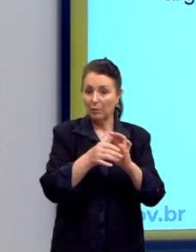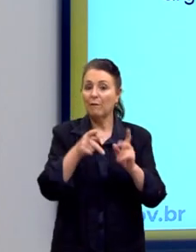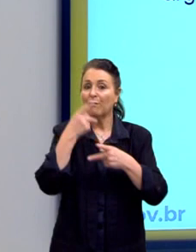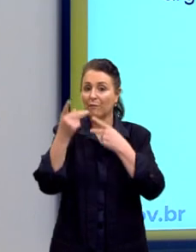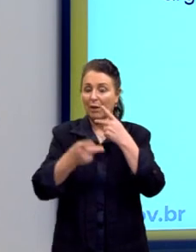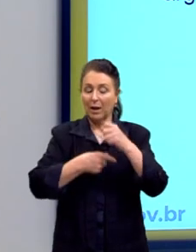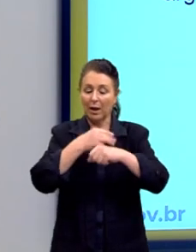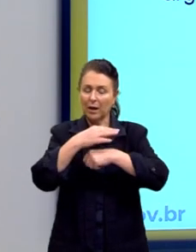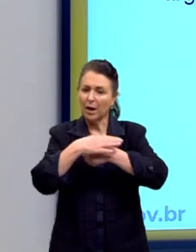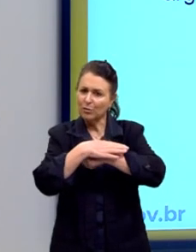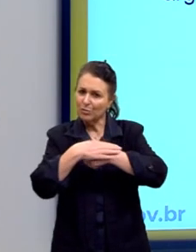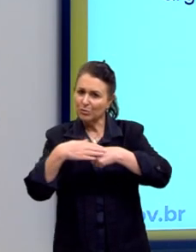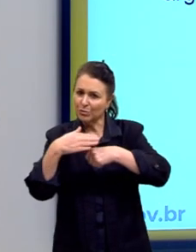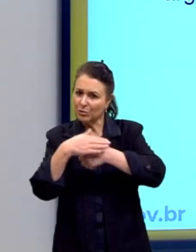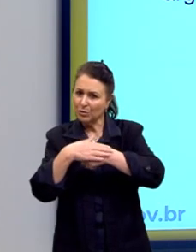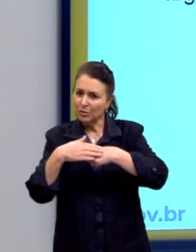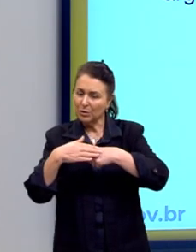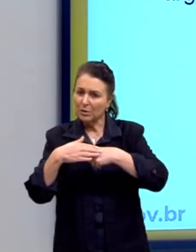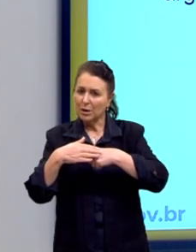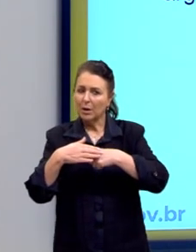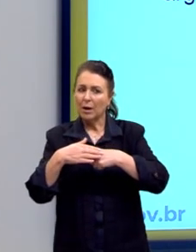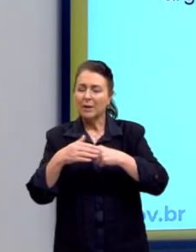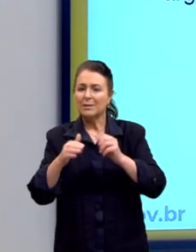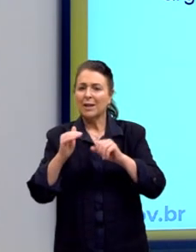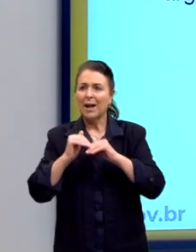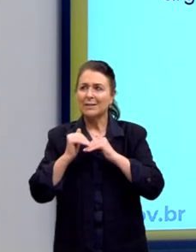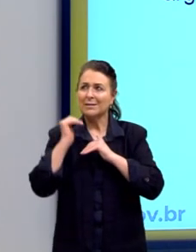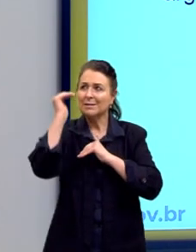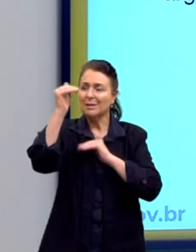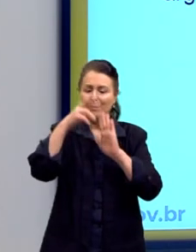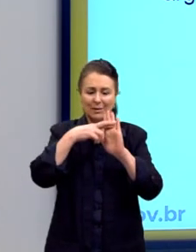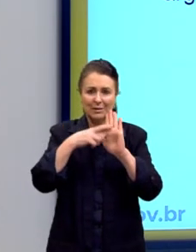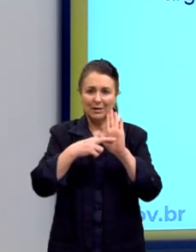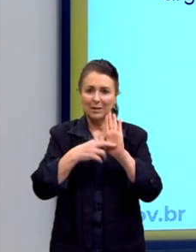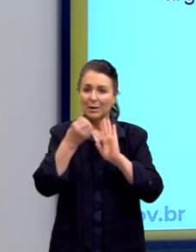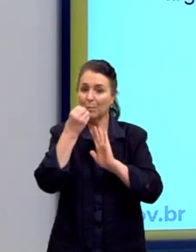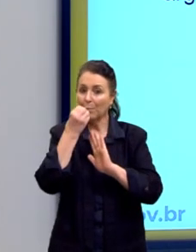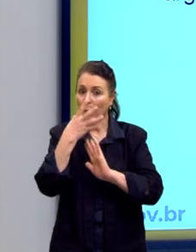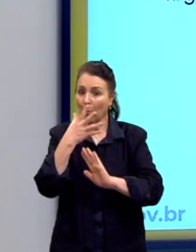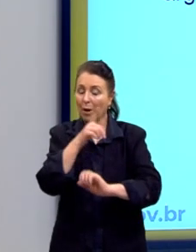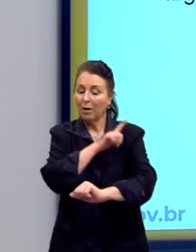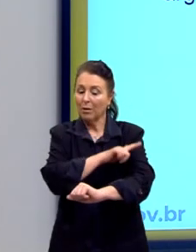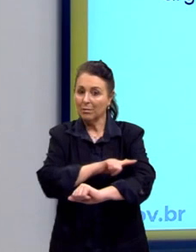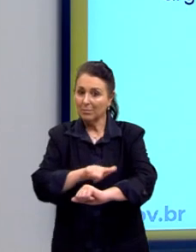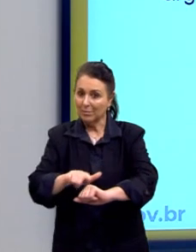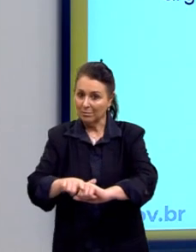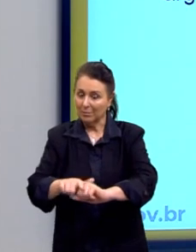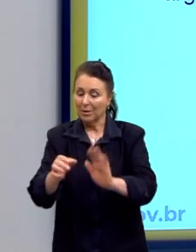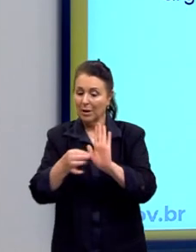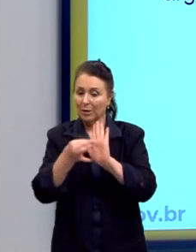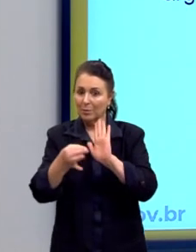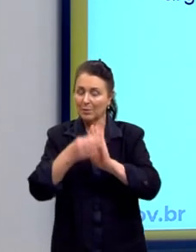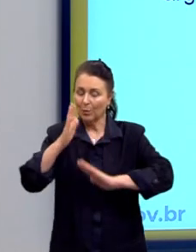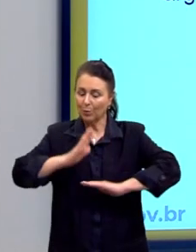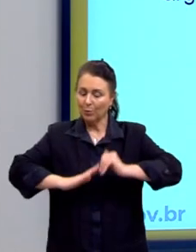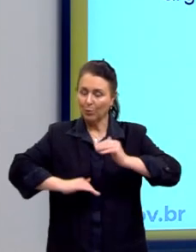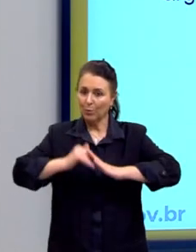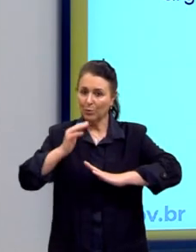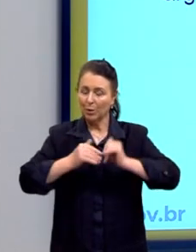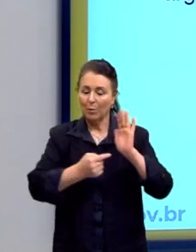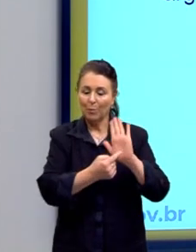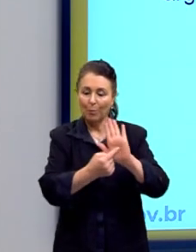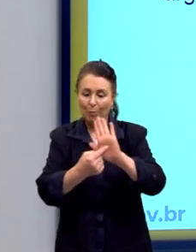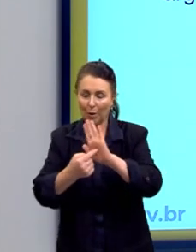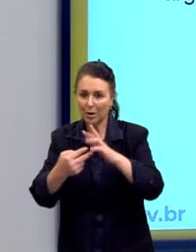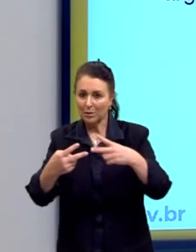extrapola as regras da boa educação. A argumentação construída apresenta fatos